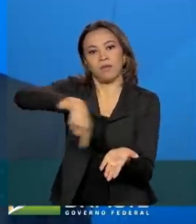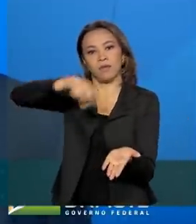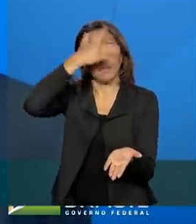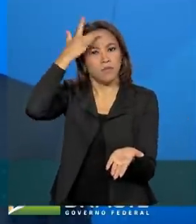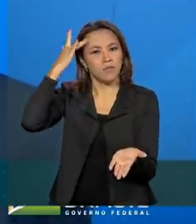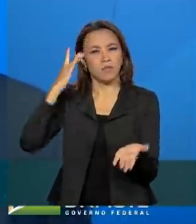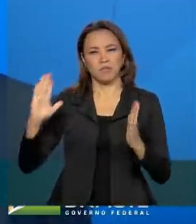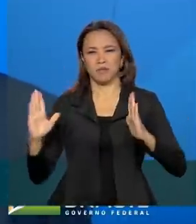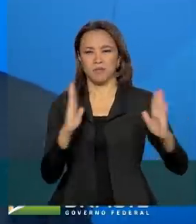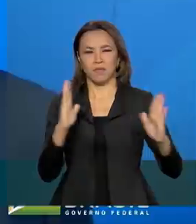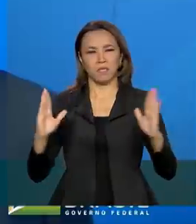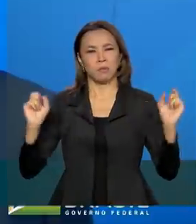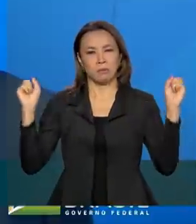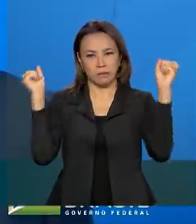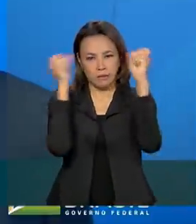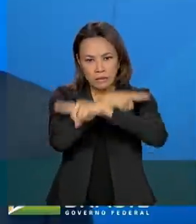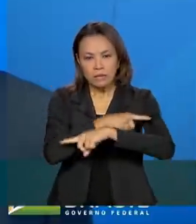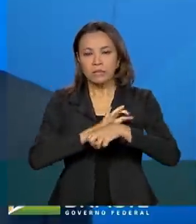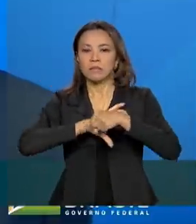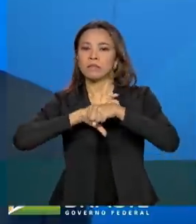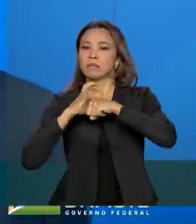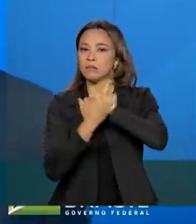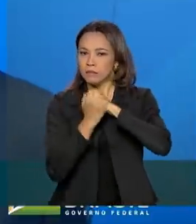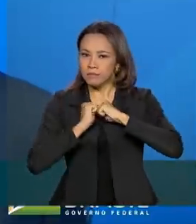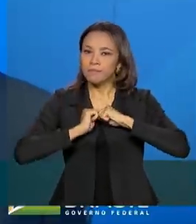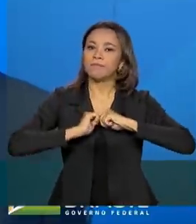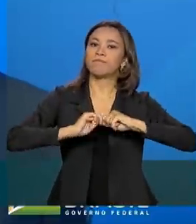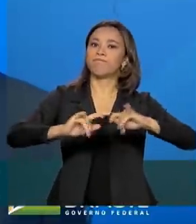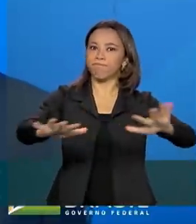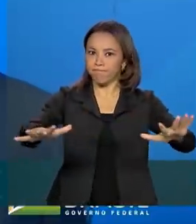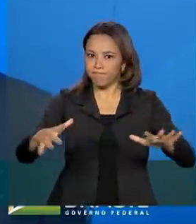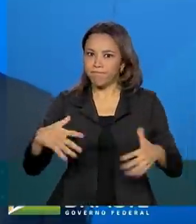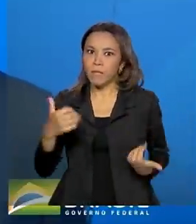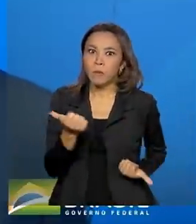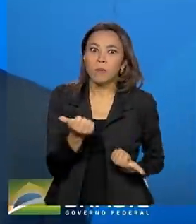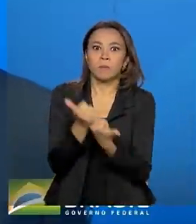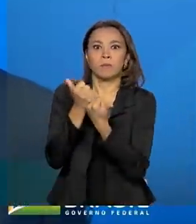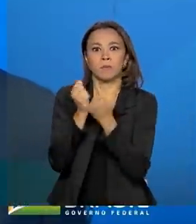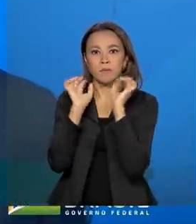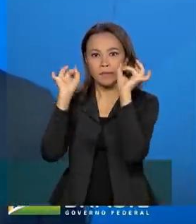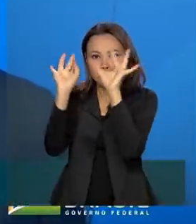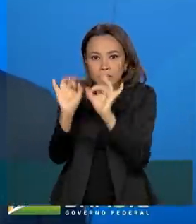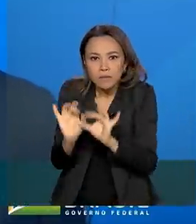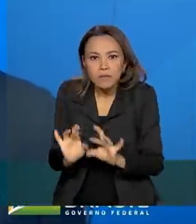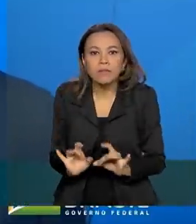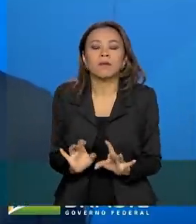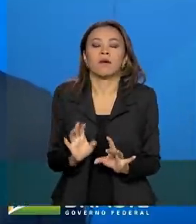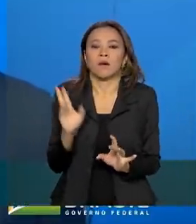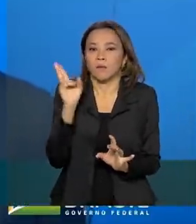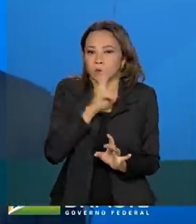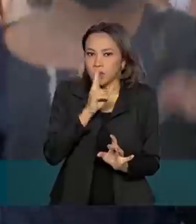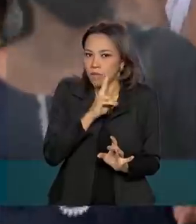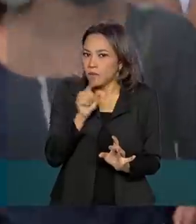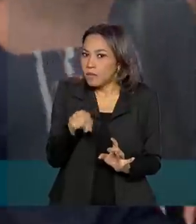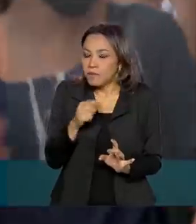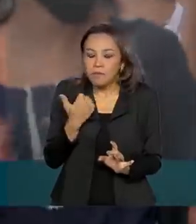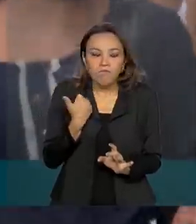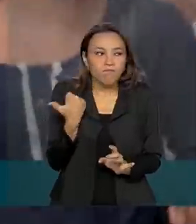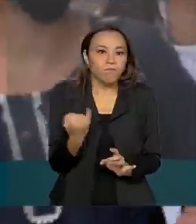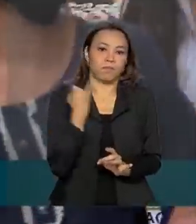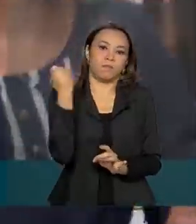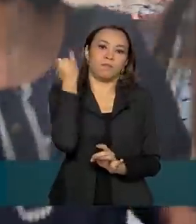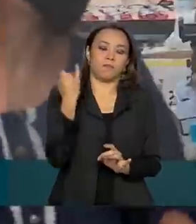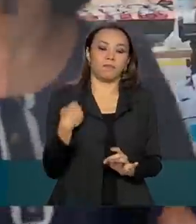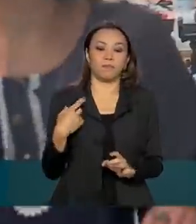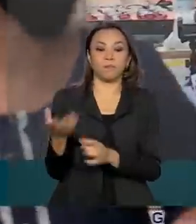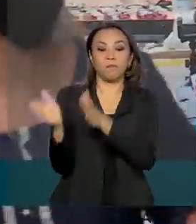sensível de pandemia e onde o auxílio em especial faz toda a diferença. Em relação